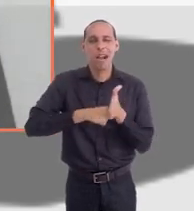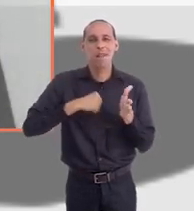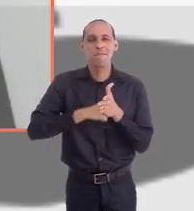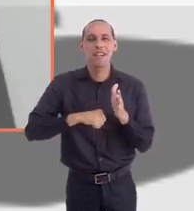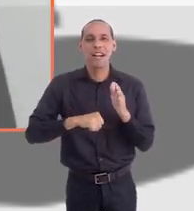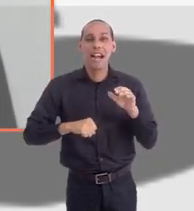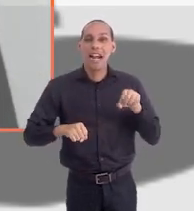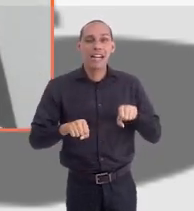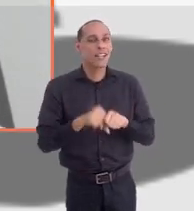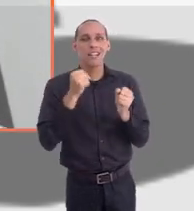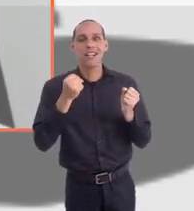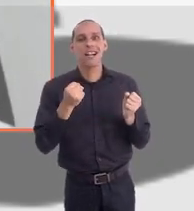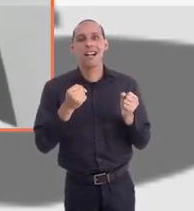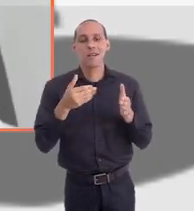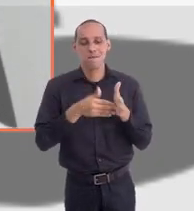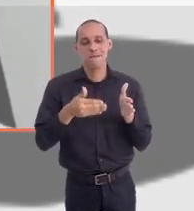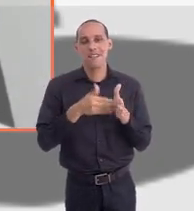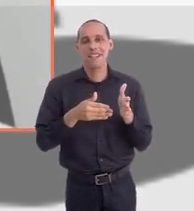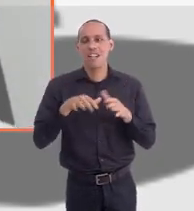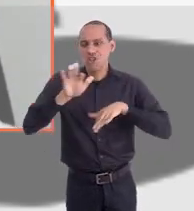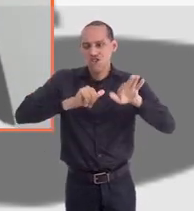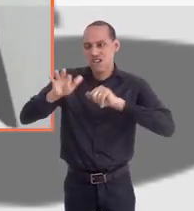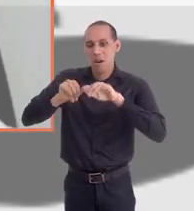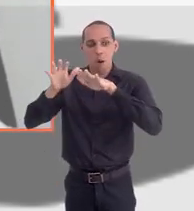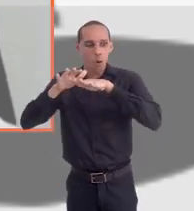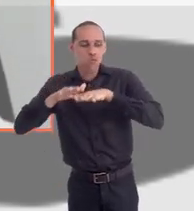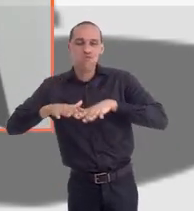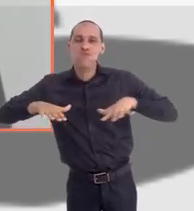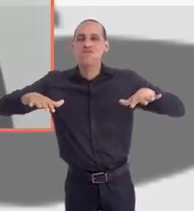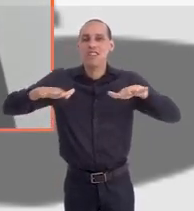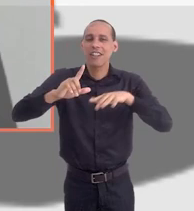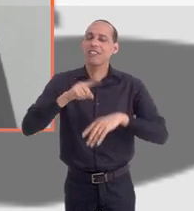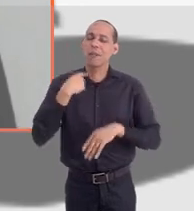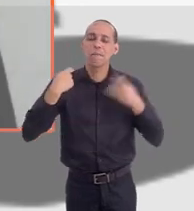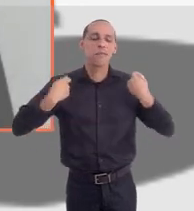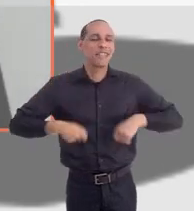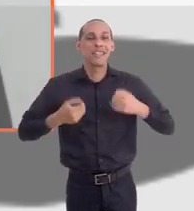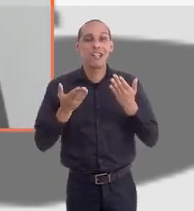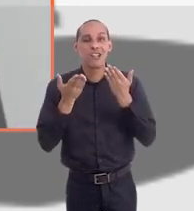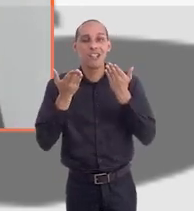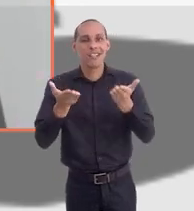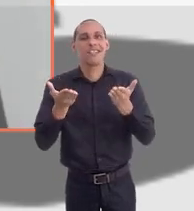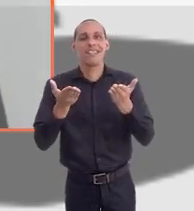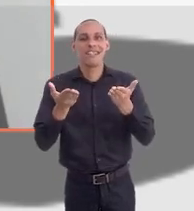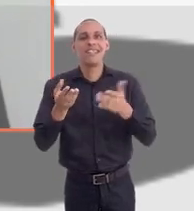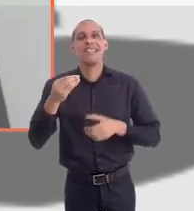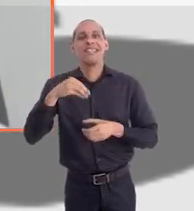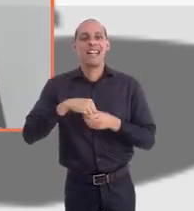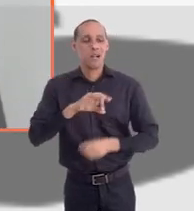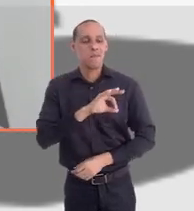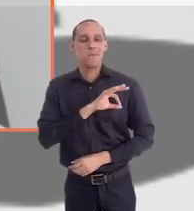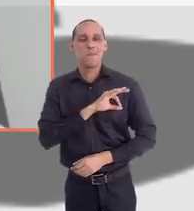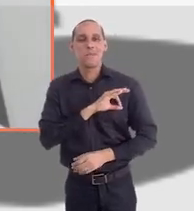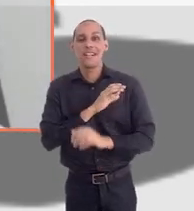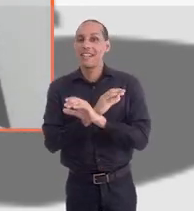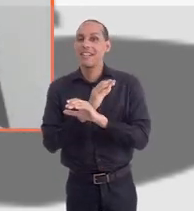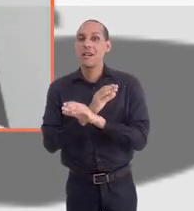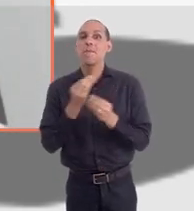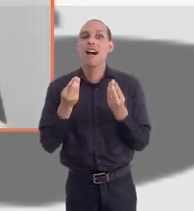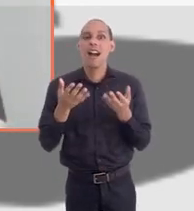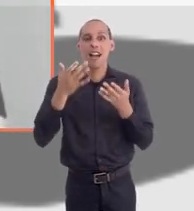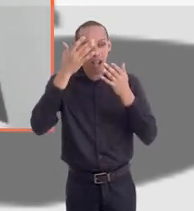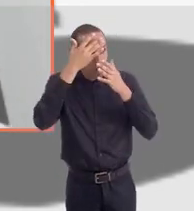lutar por essa quebra da barreira para chamar o máximo possível de vocês. A gente precisa de vocês na Polícia Civil para manter a